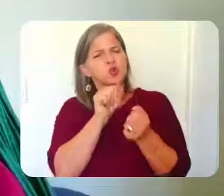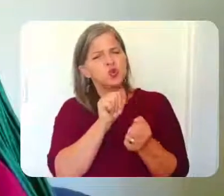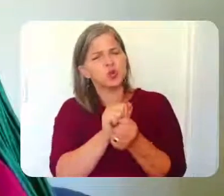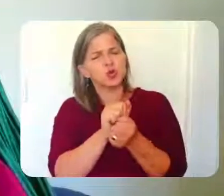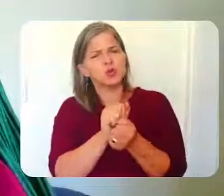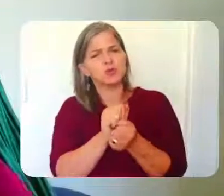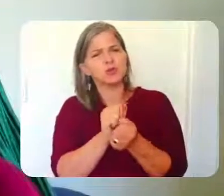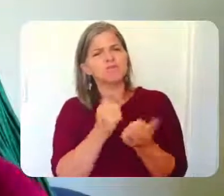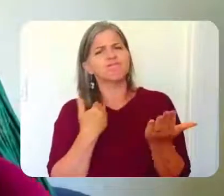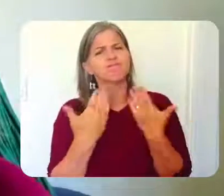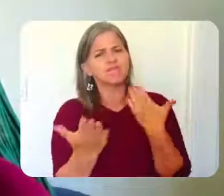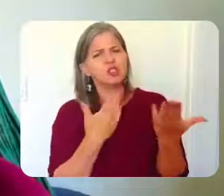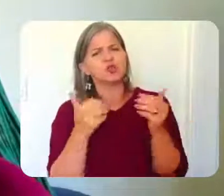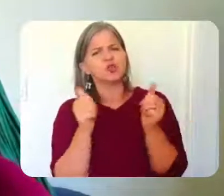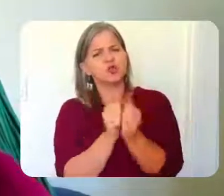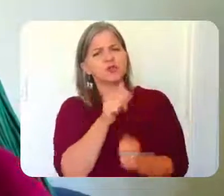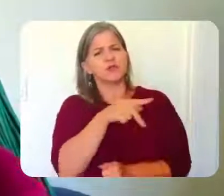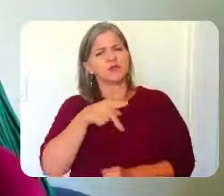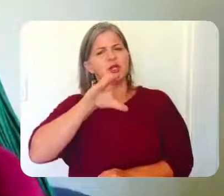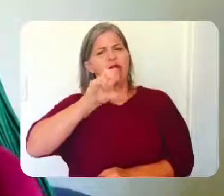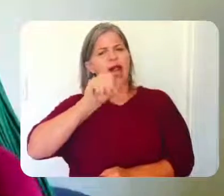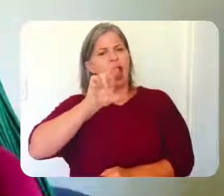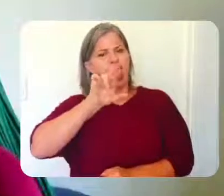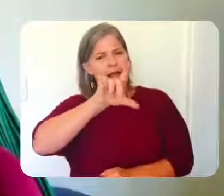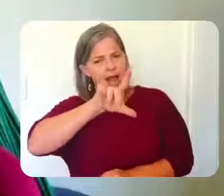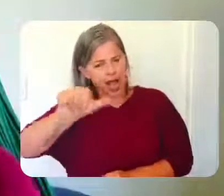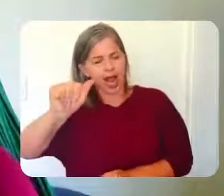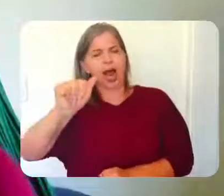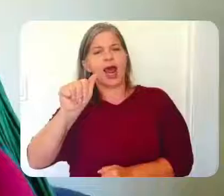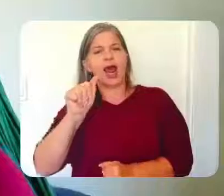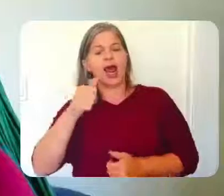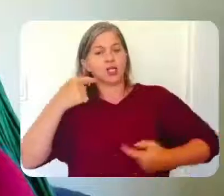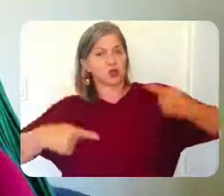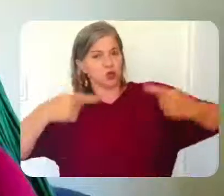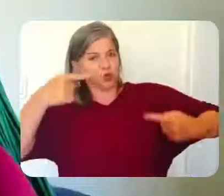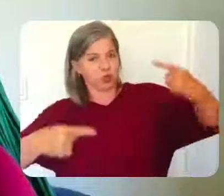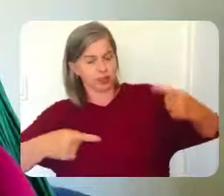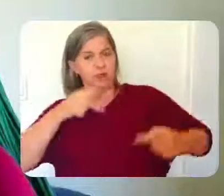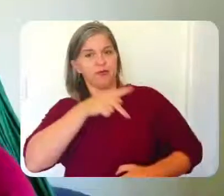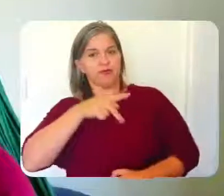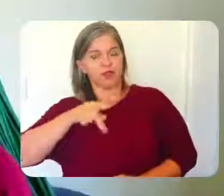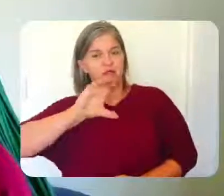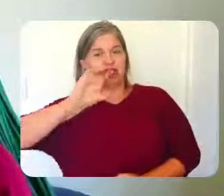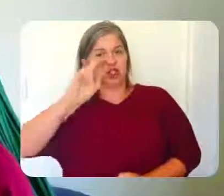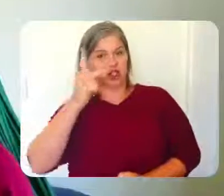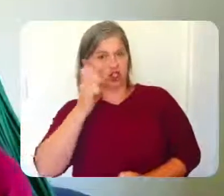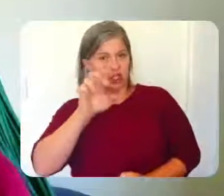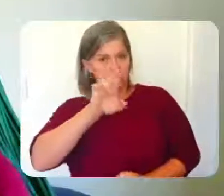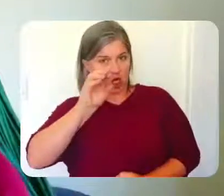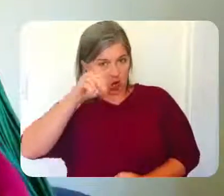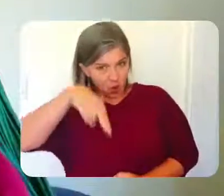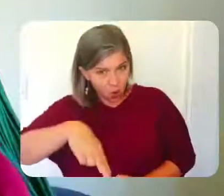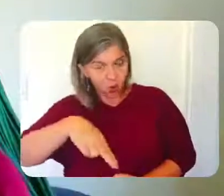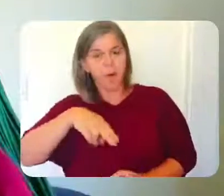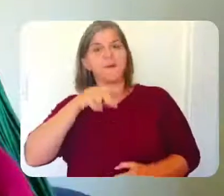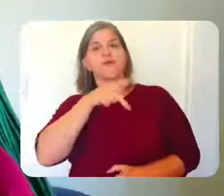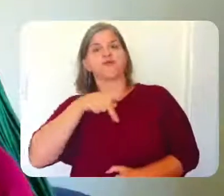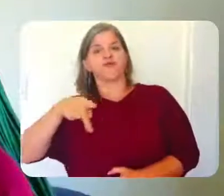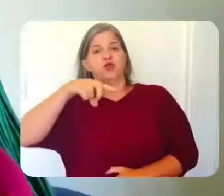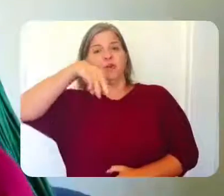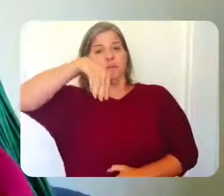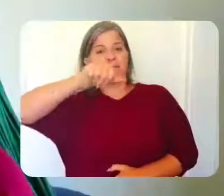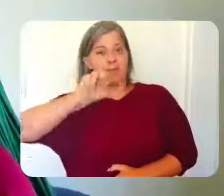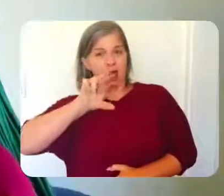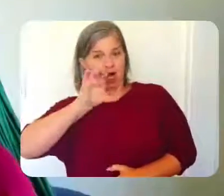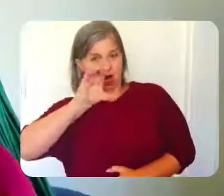professora Carla Meiners e, com debatedores, professora Sharon Moretti e professor Marcos Mello. Uma